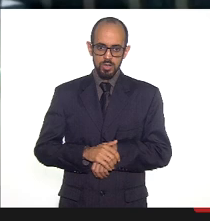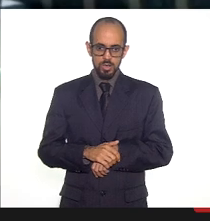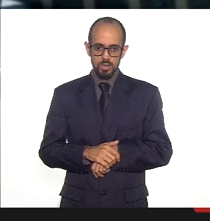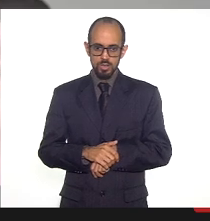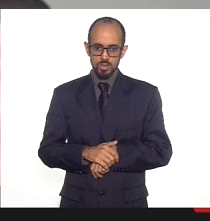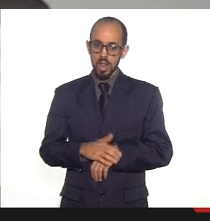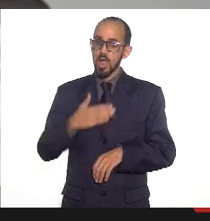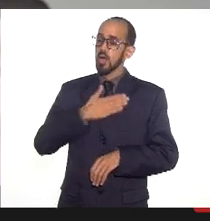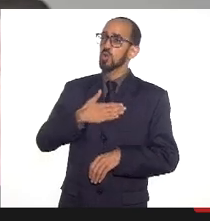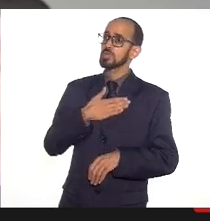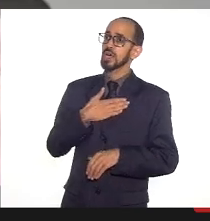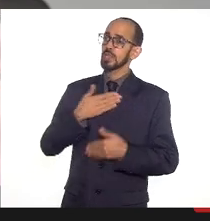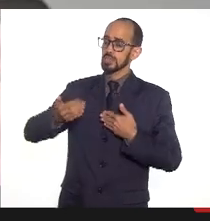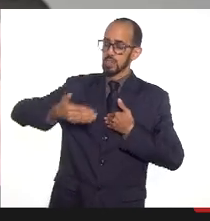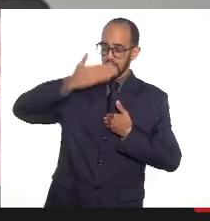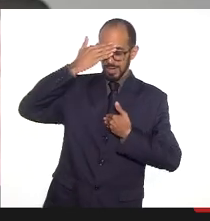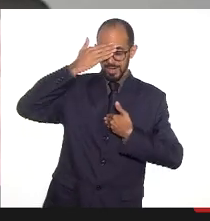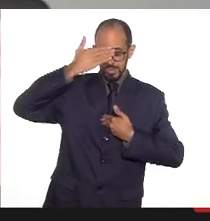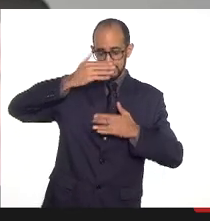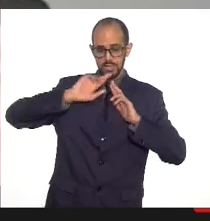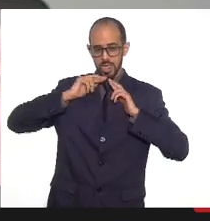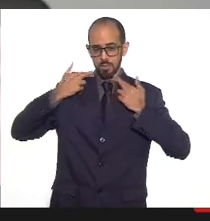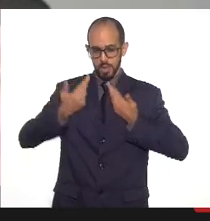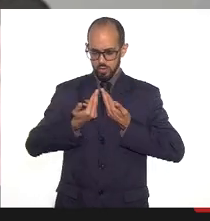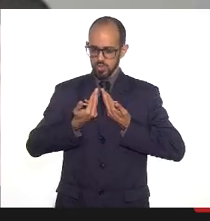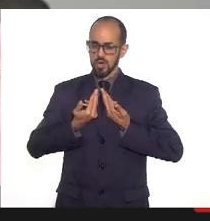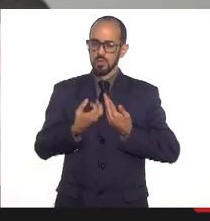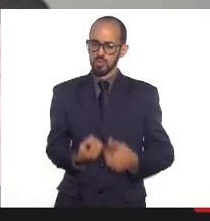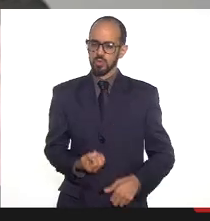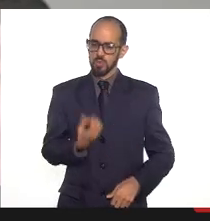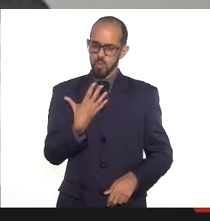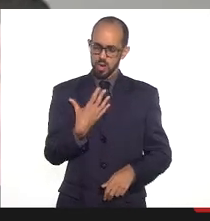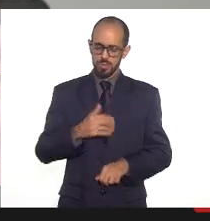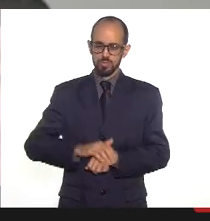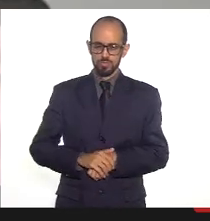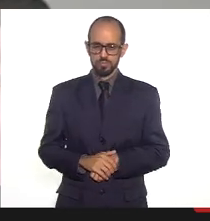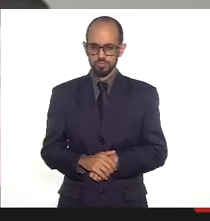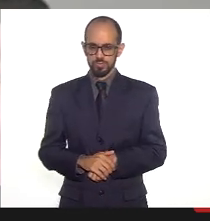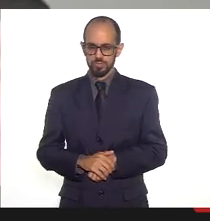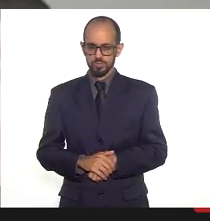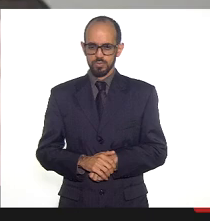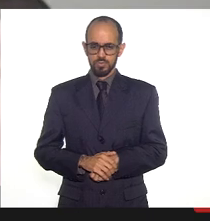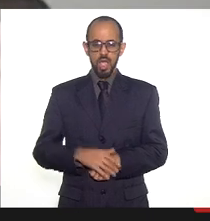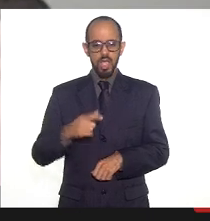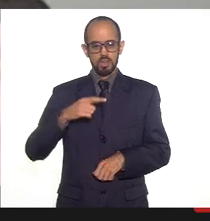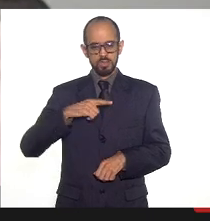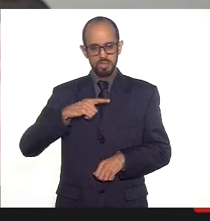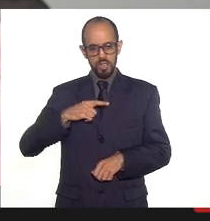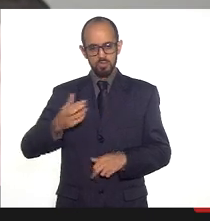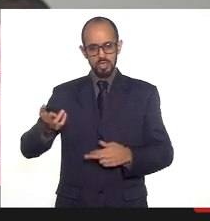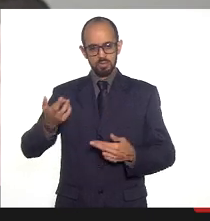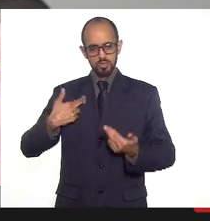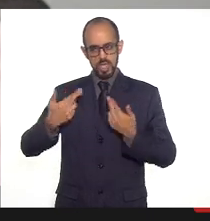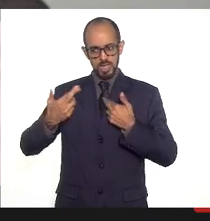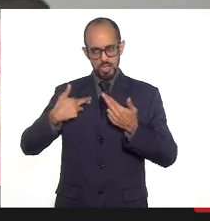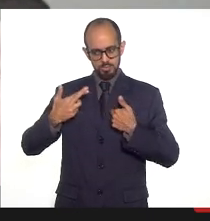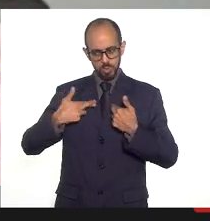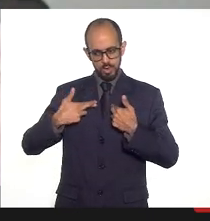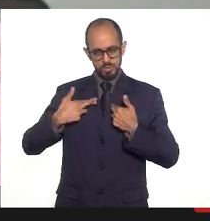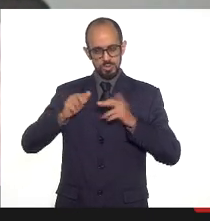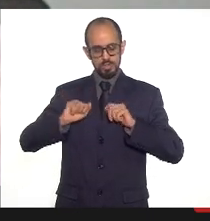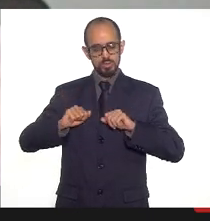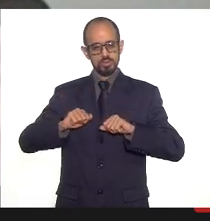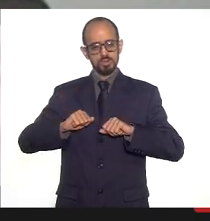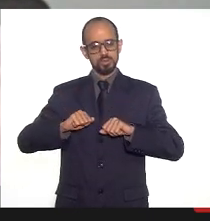eu gostaria de agradecer a reunião foi de alto nível nós tivemos as respostas de acordo com